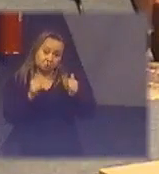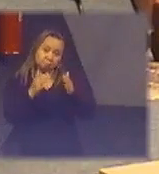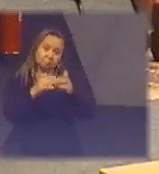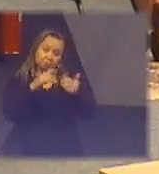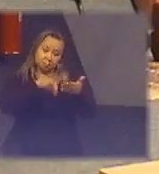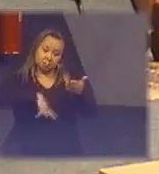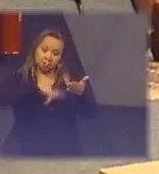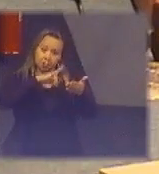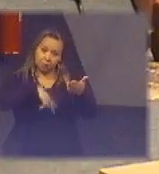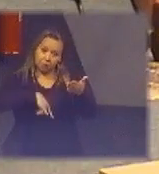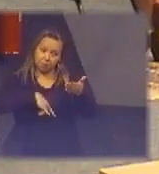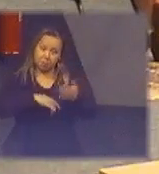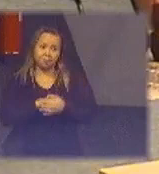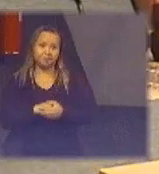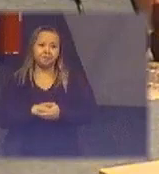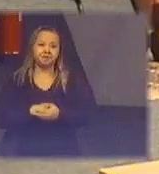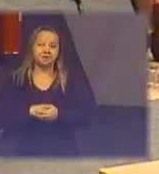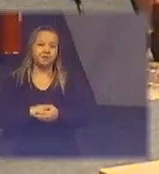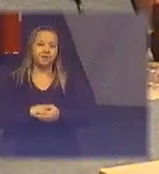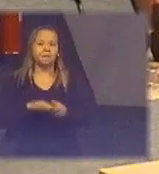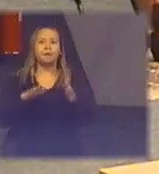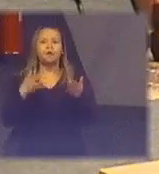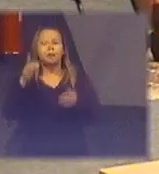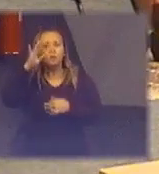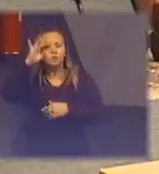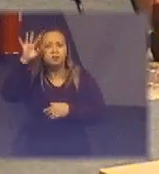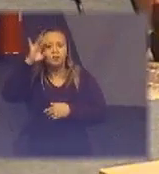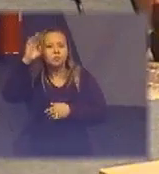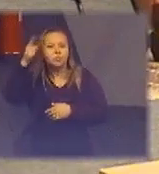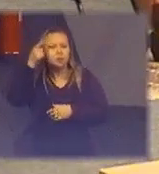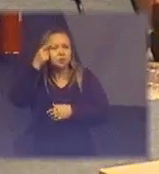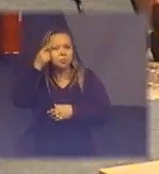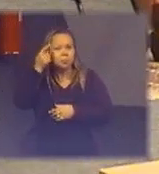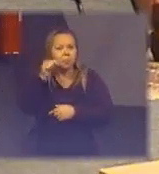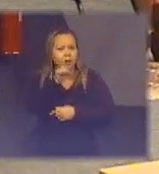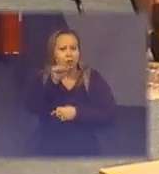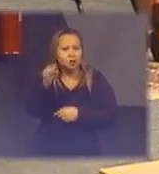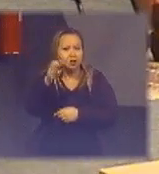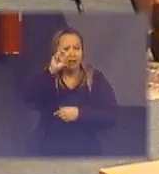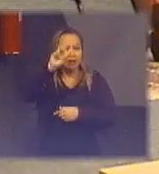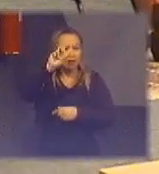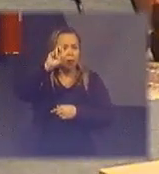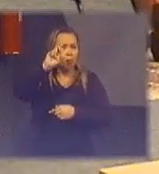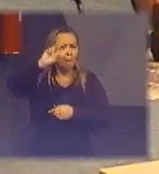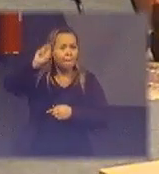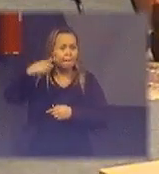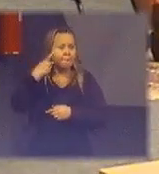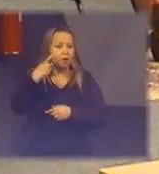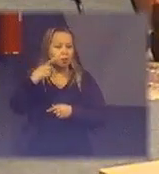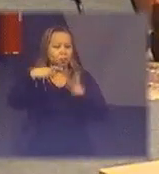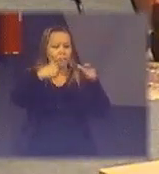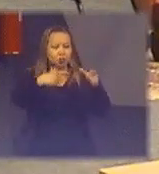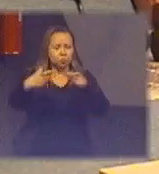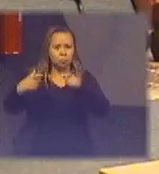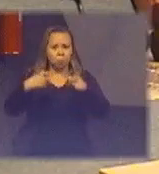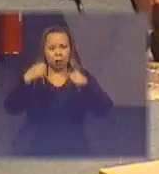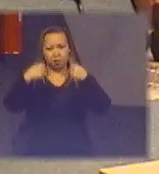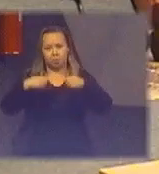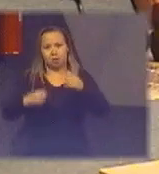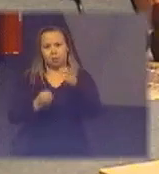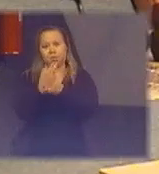recebe esse produto então imaginem vocês 5 mil pontos deverão ser criados no Brasil